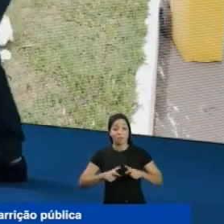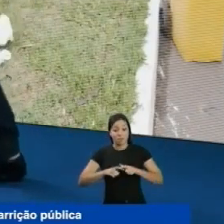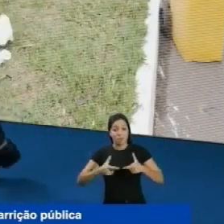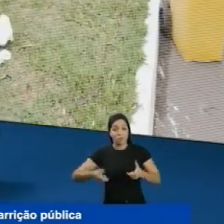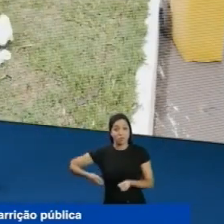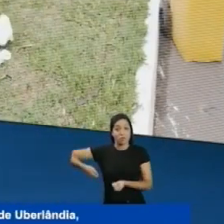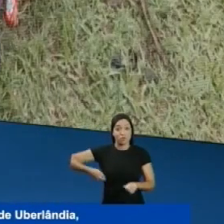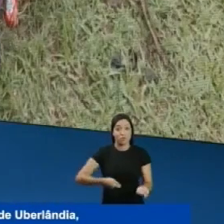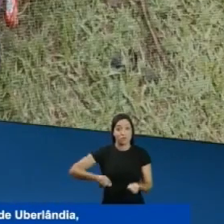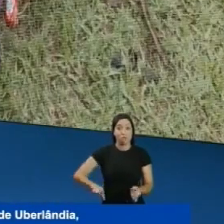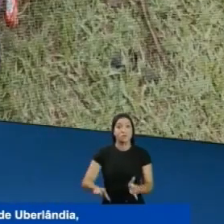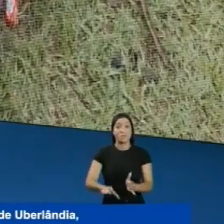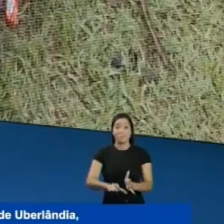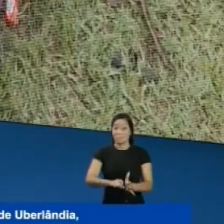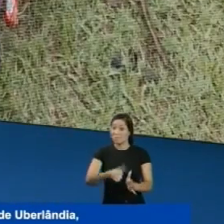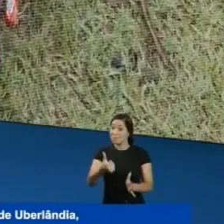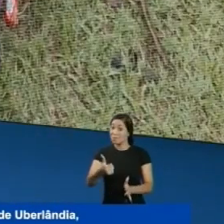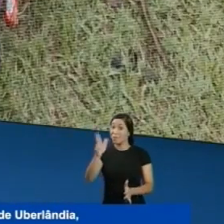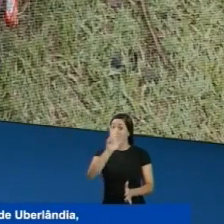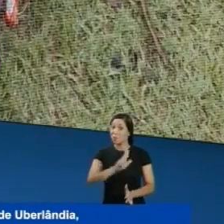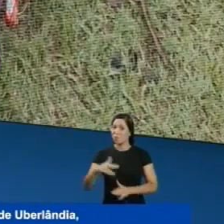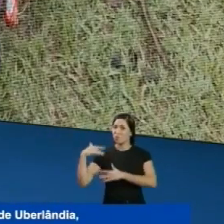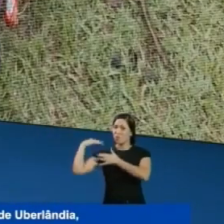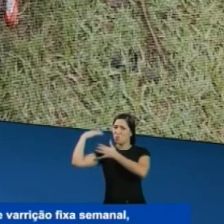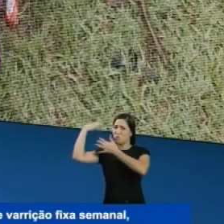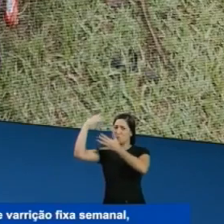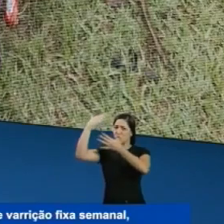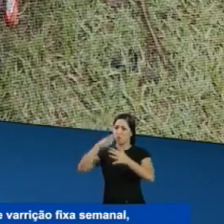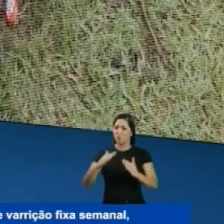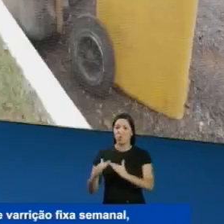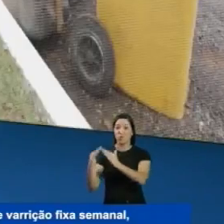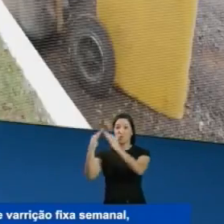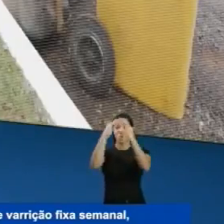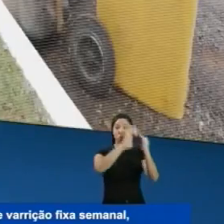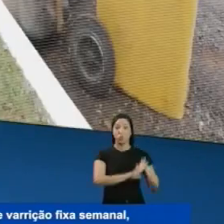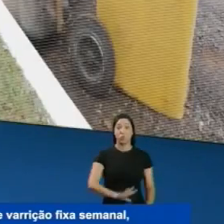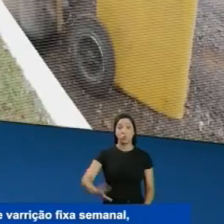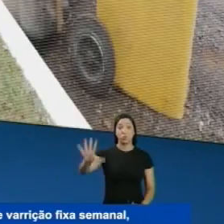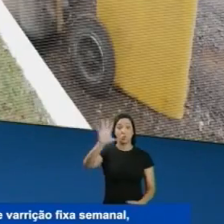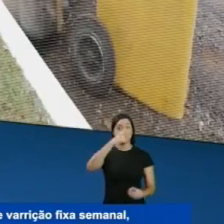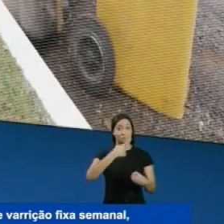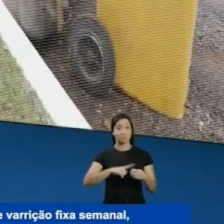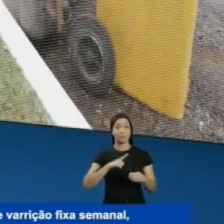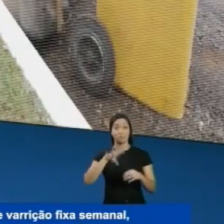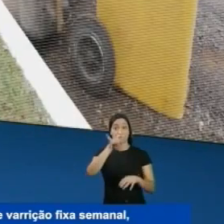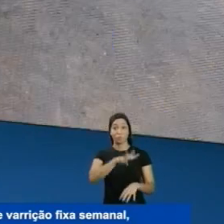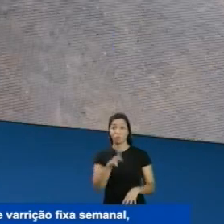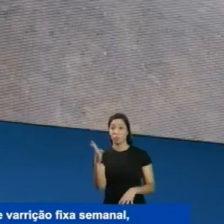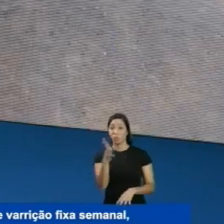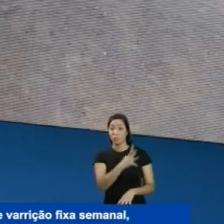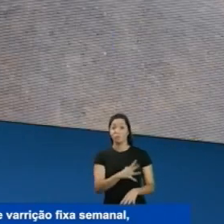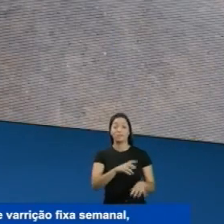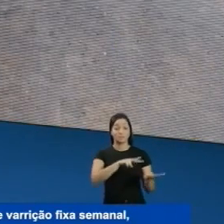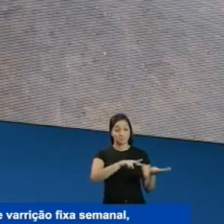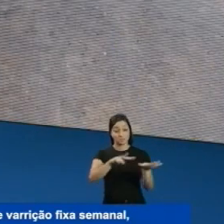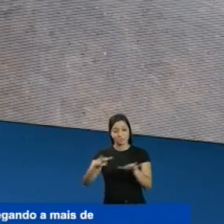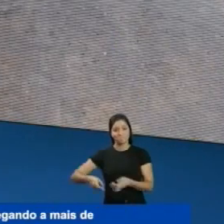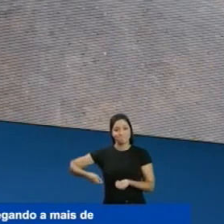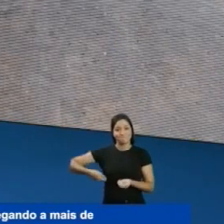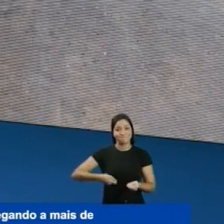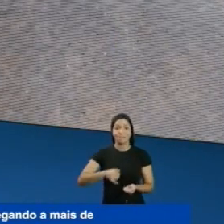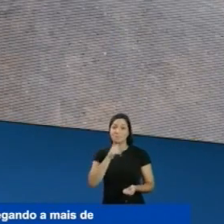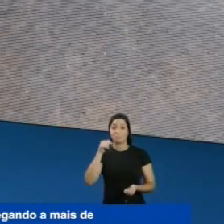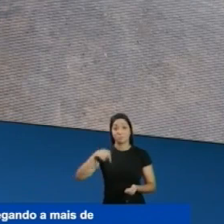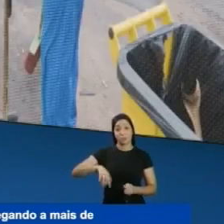de varrição pública E pela primeira vez na história de Berlândia, todos os bairros da cidade tem escala de varrição fixa semanal